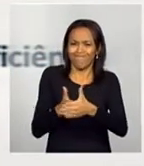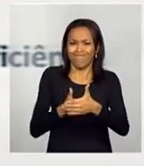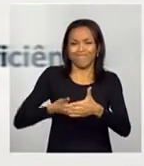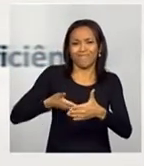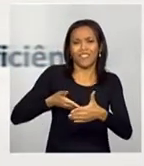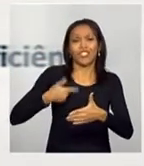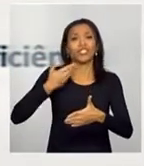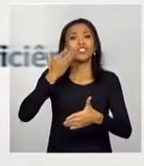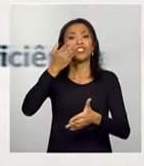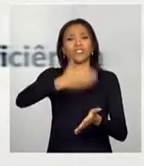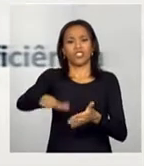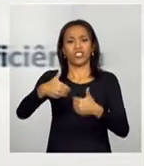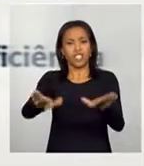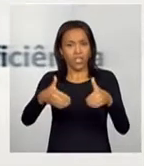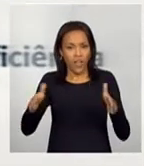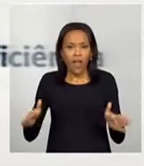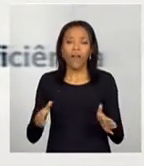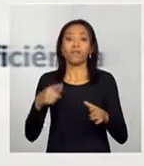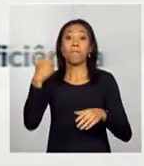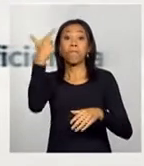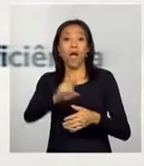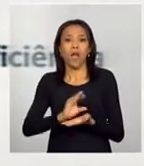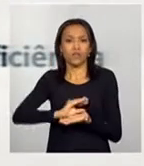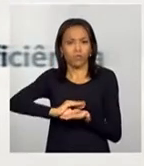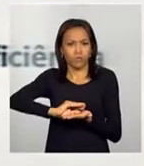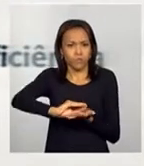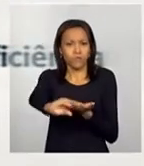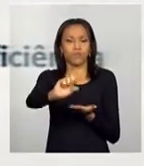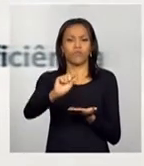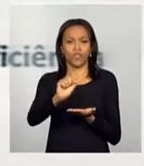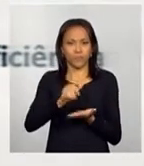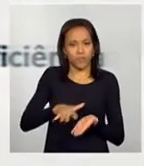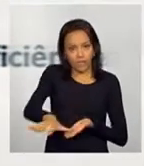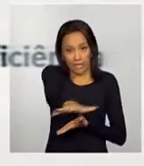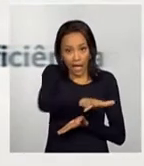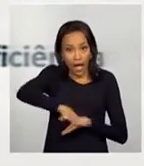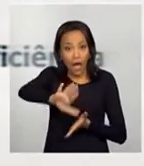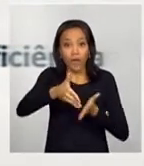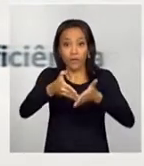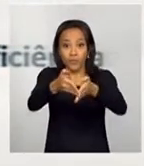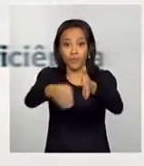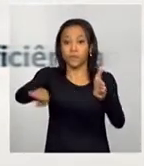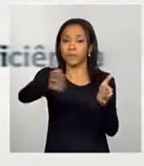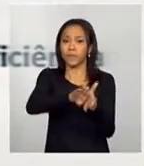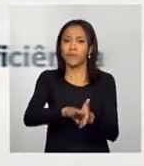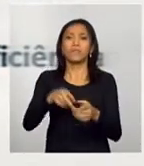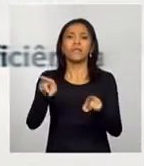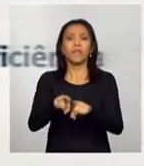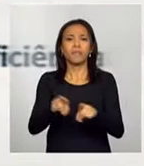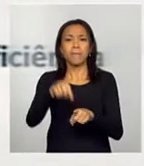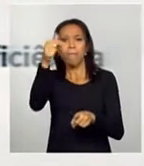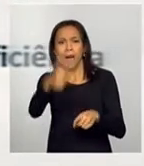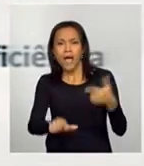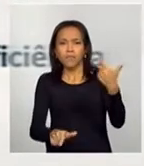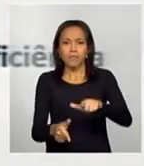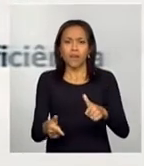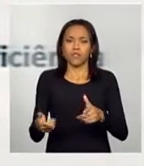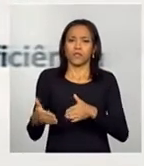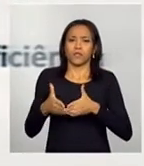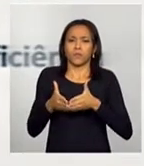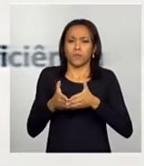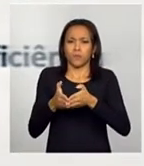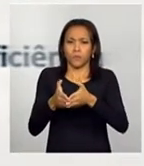queremos mais investimento, um aumento de investimentos e aumento da capacidade para movimentar as nossas